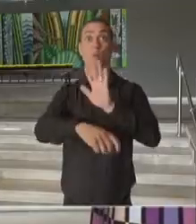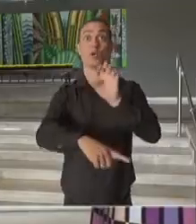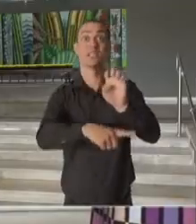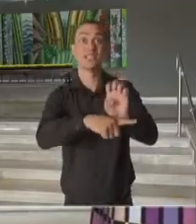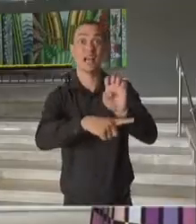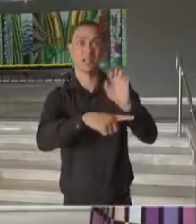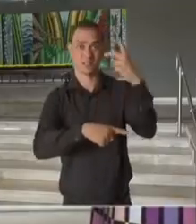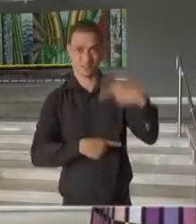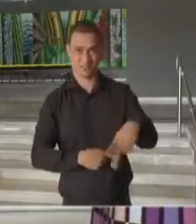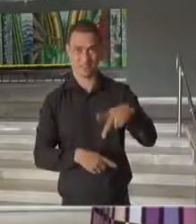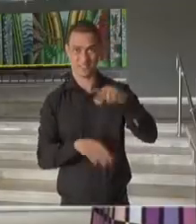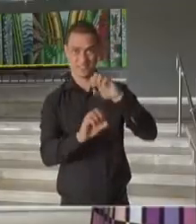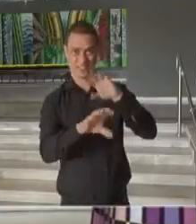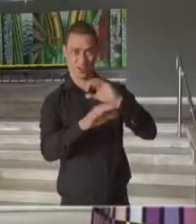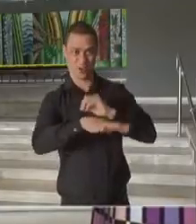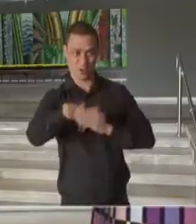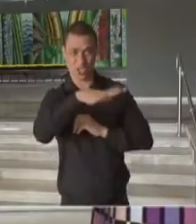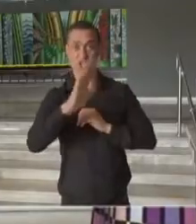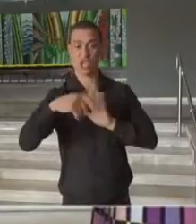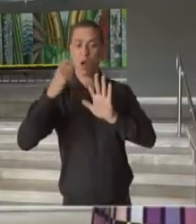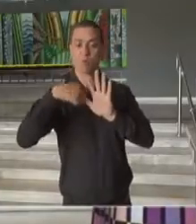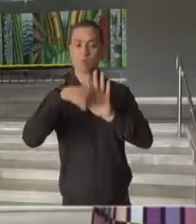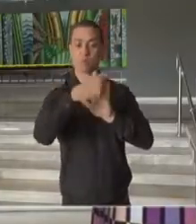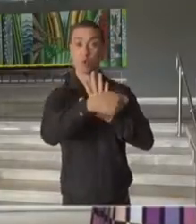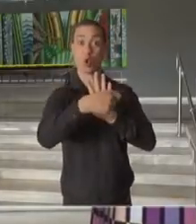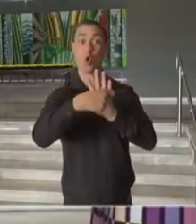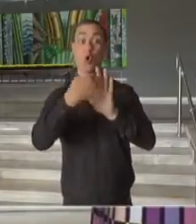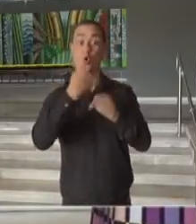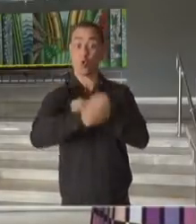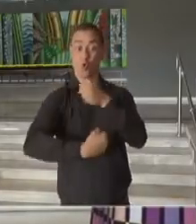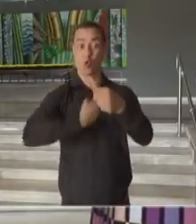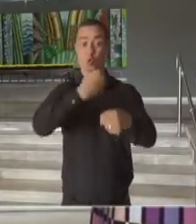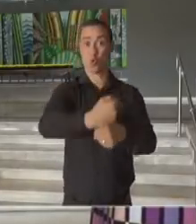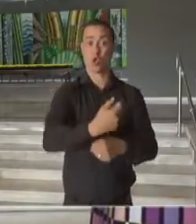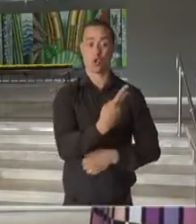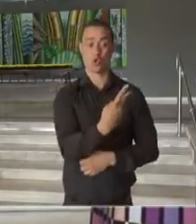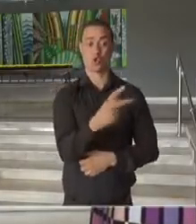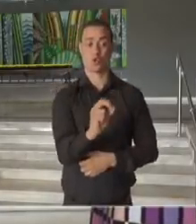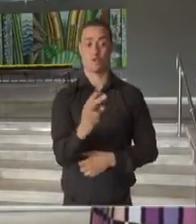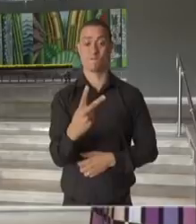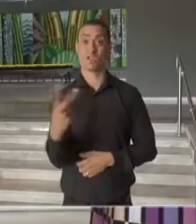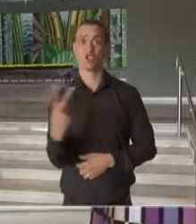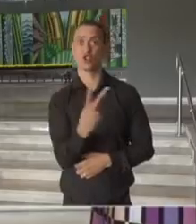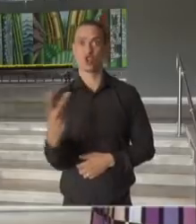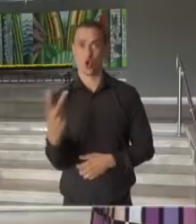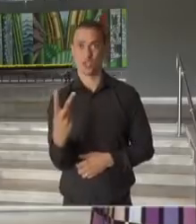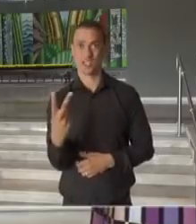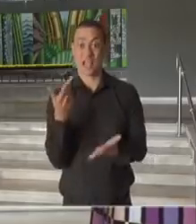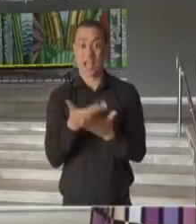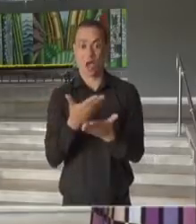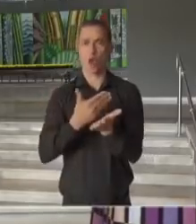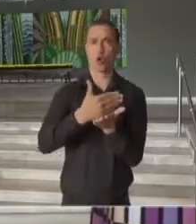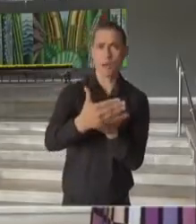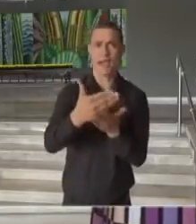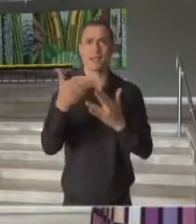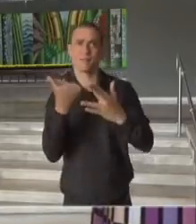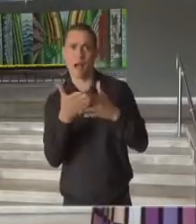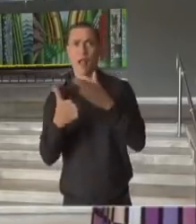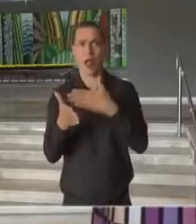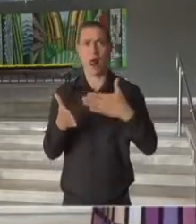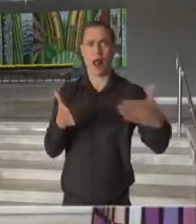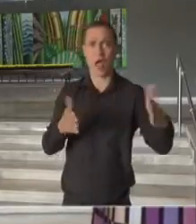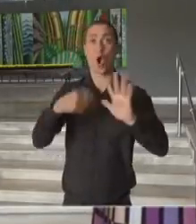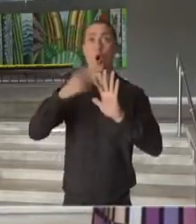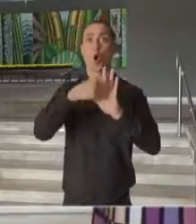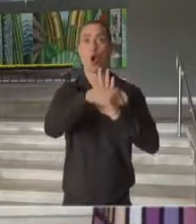definiu o seu calendário para o ano letivo de 2022. Essa é uma notícia importante para